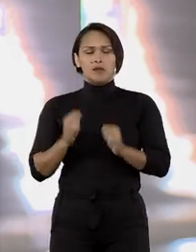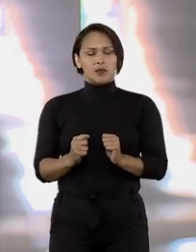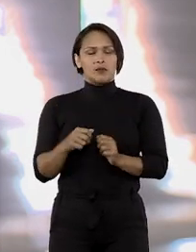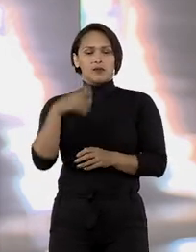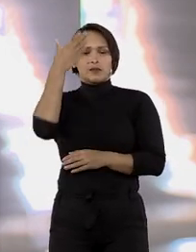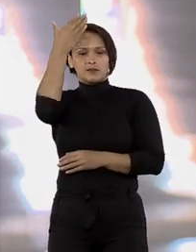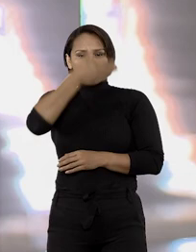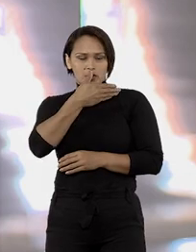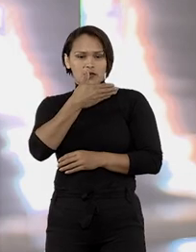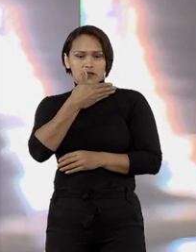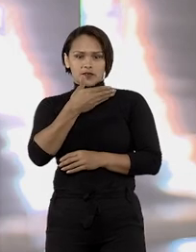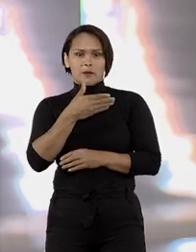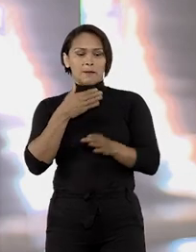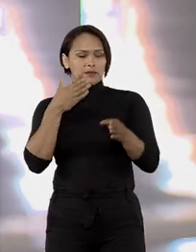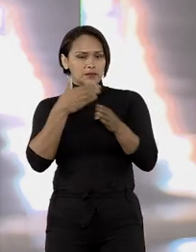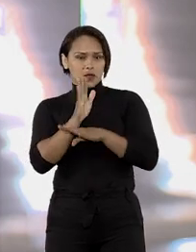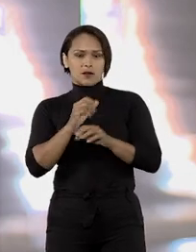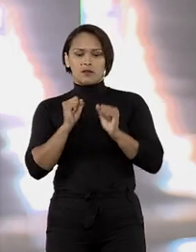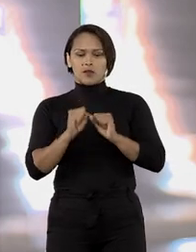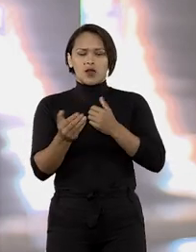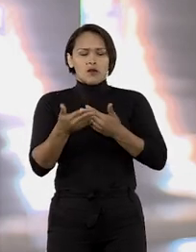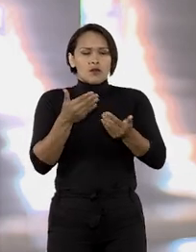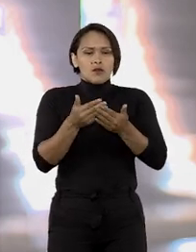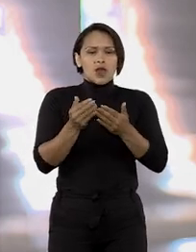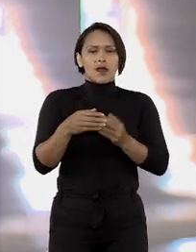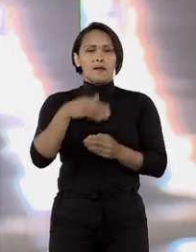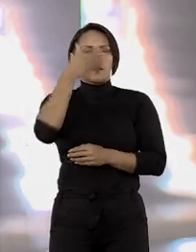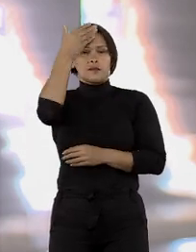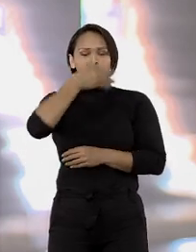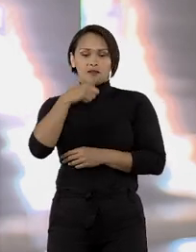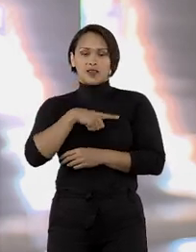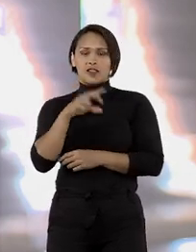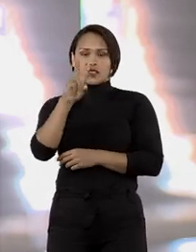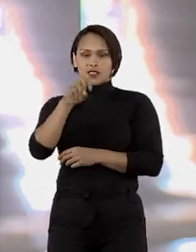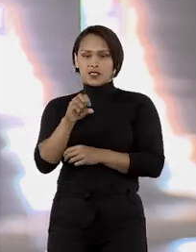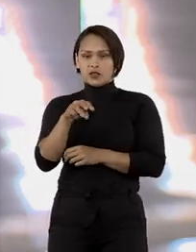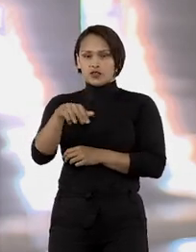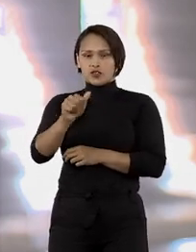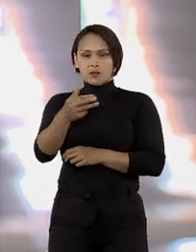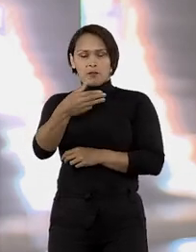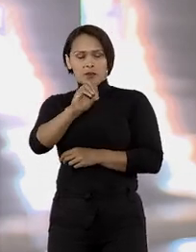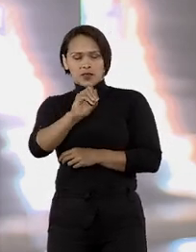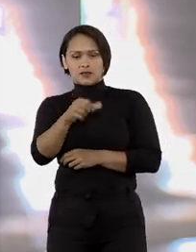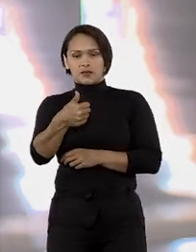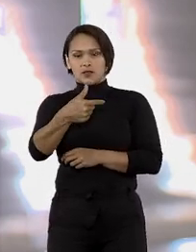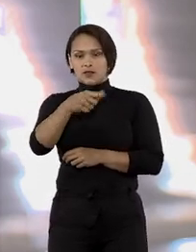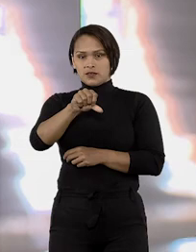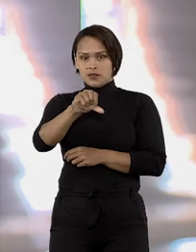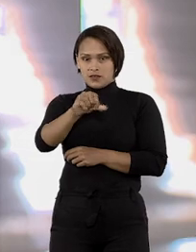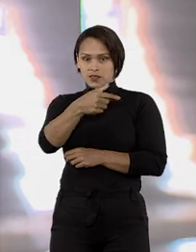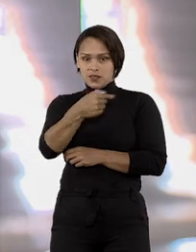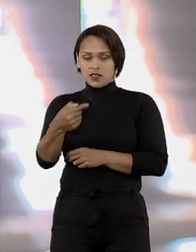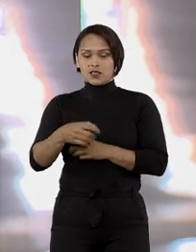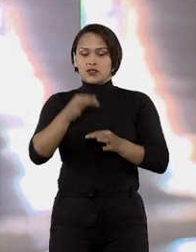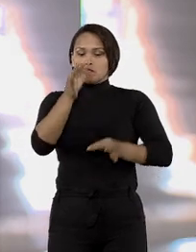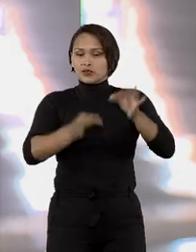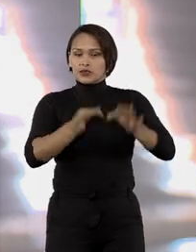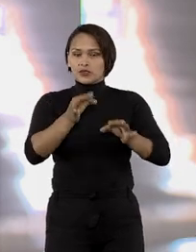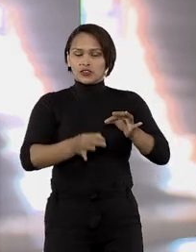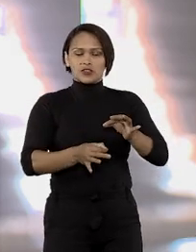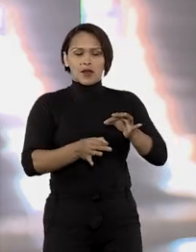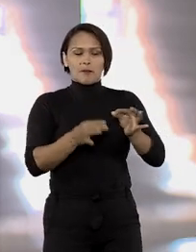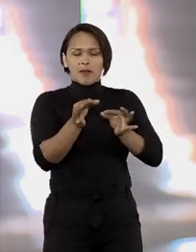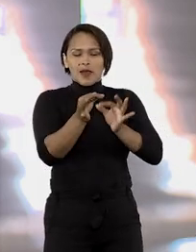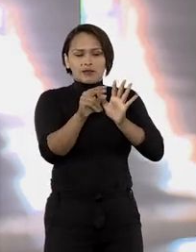comprovação da periculosidade por qualquer meio de prova, até 5 de março de 1997. O julgamento foi